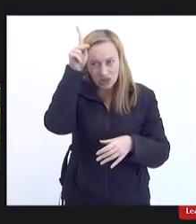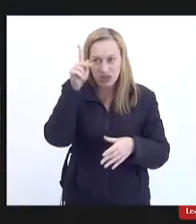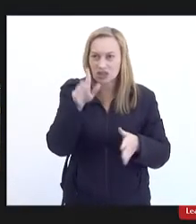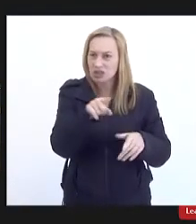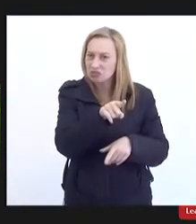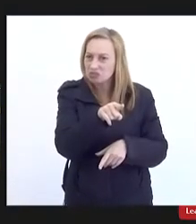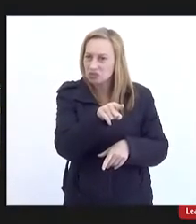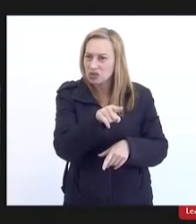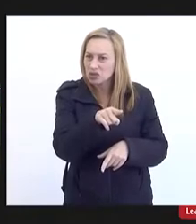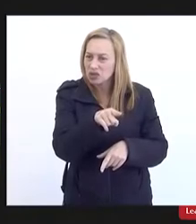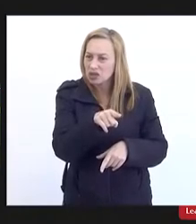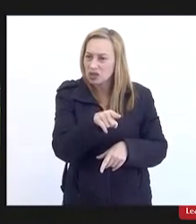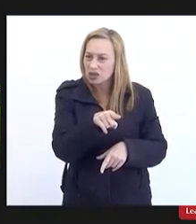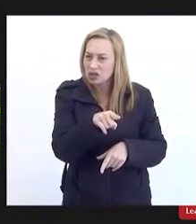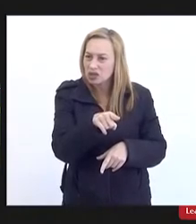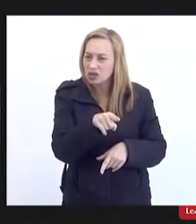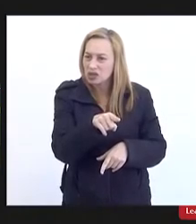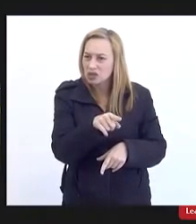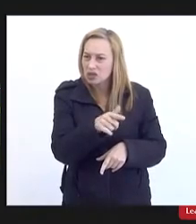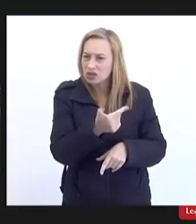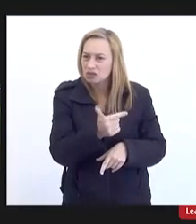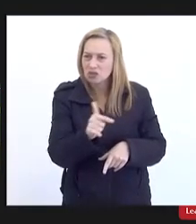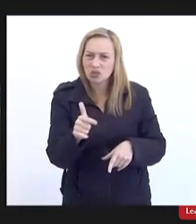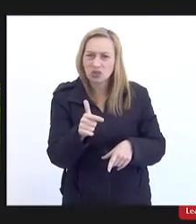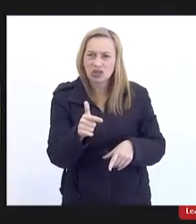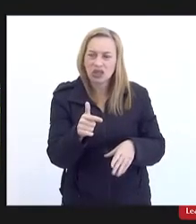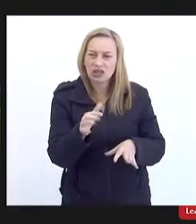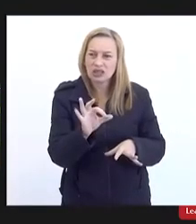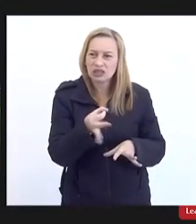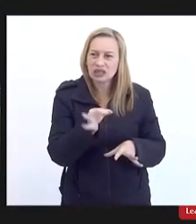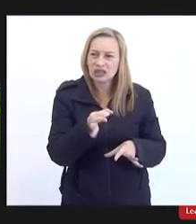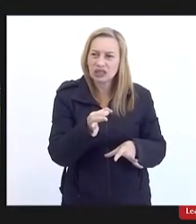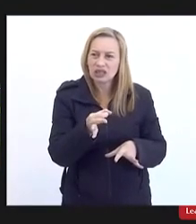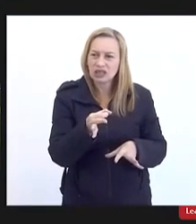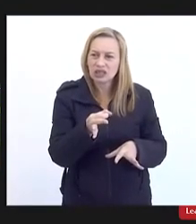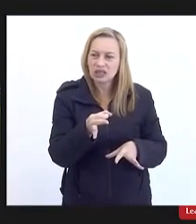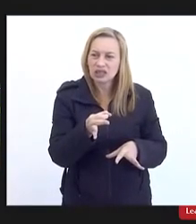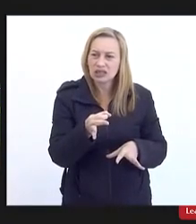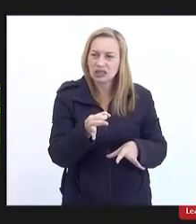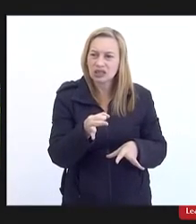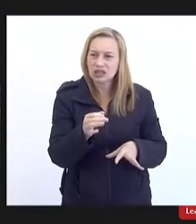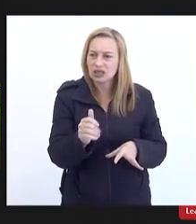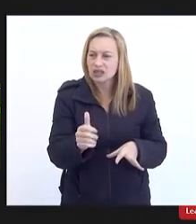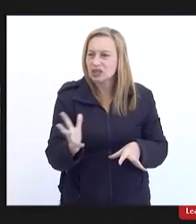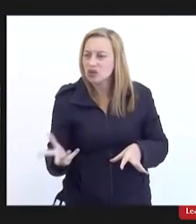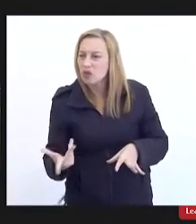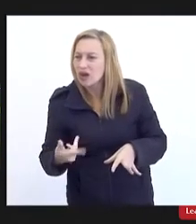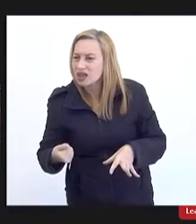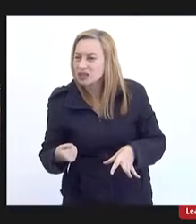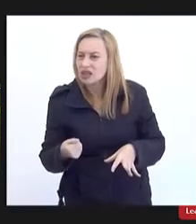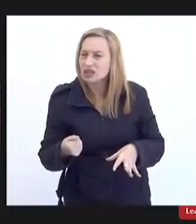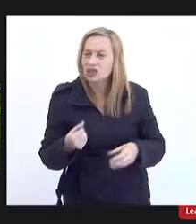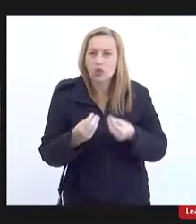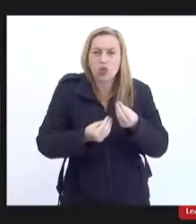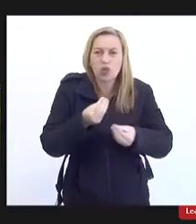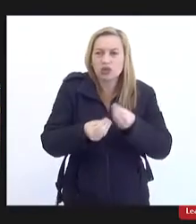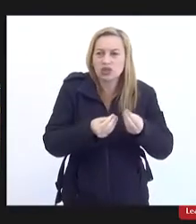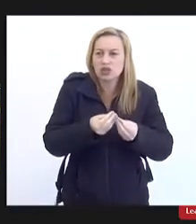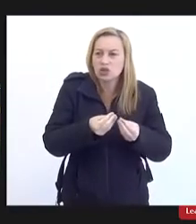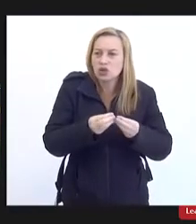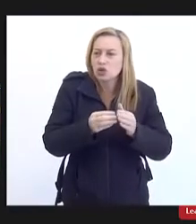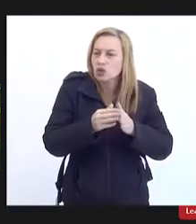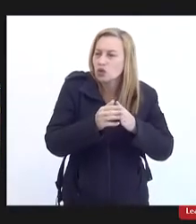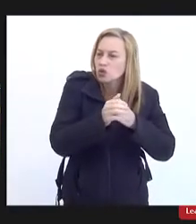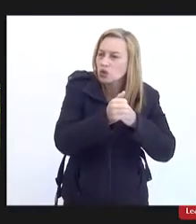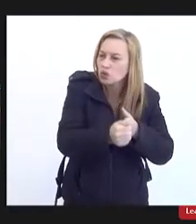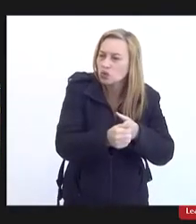concurso de projeto ele não abre perspectiva por exemplo para uma autarquia municipal da forma como ele está sendo da forma como ele está